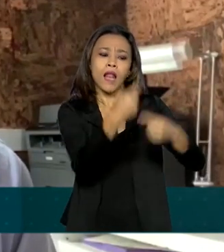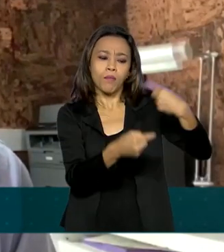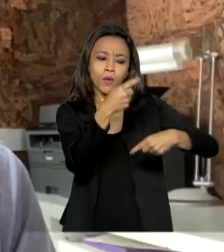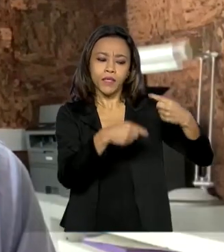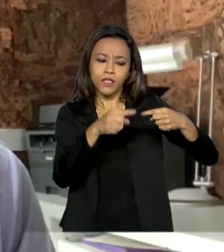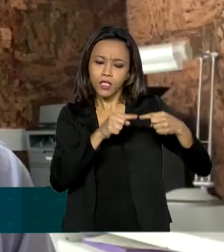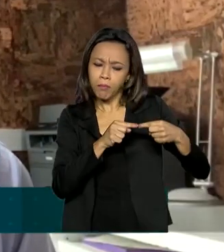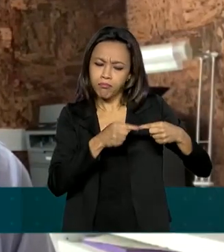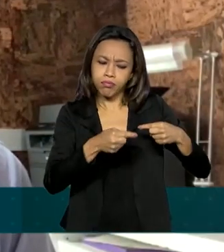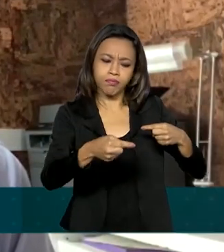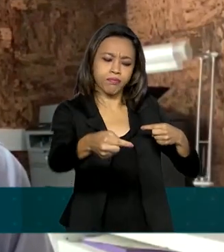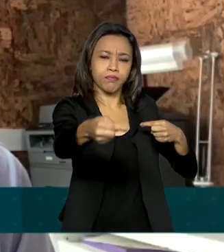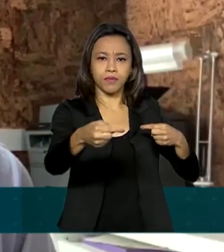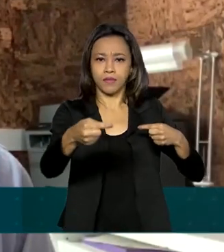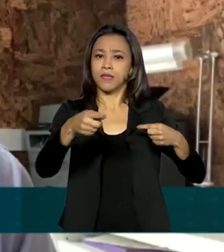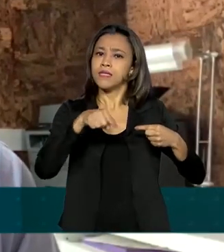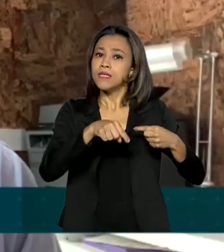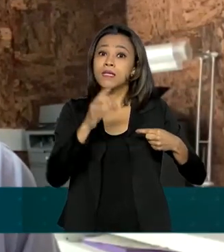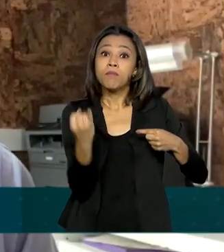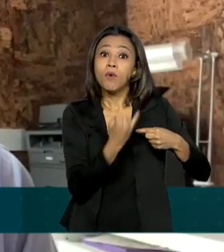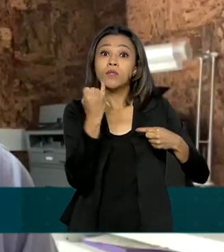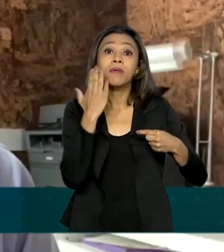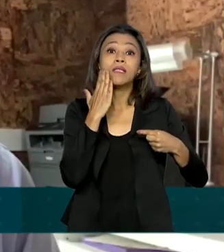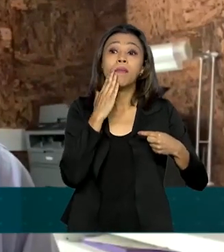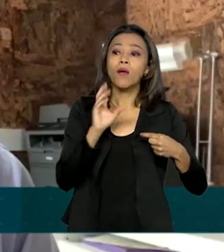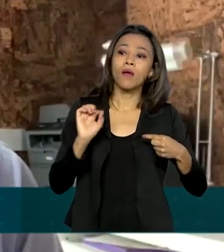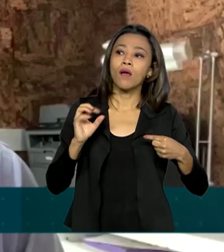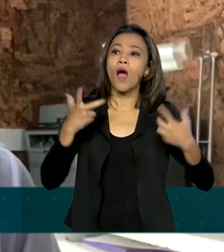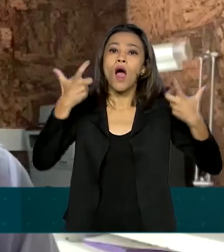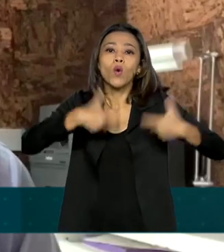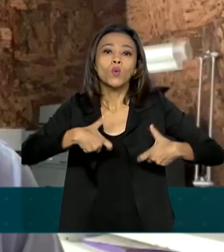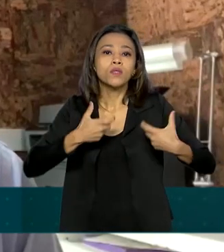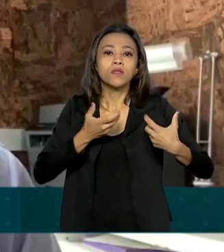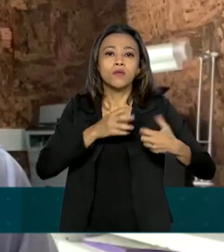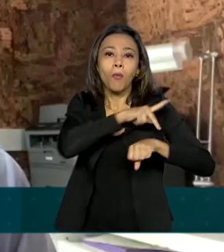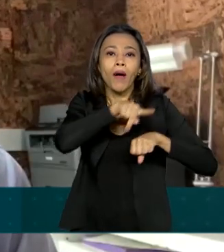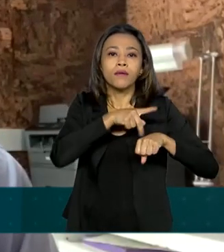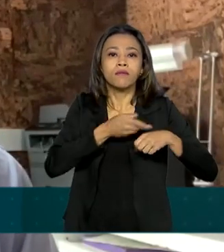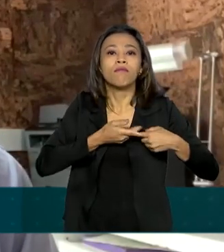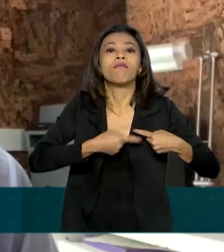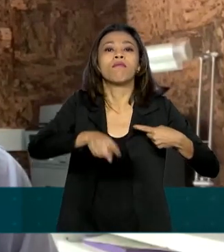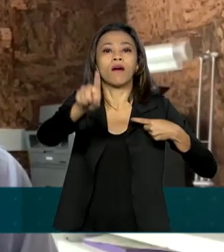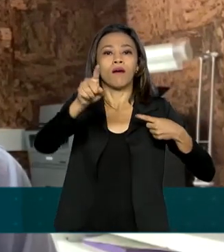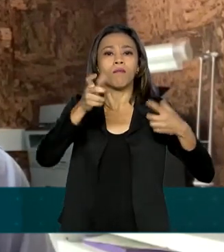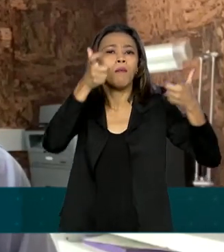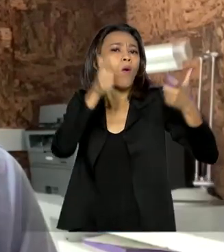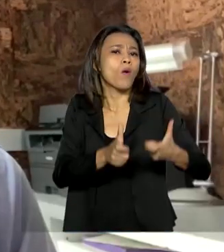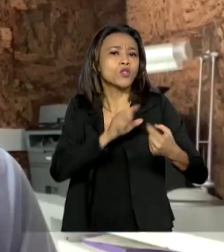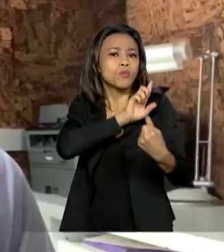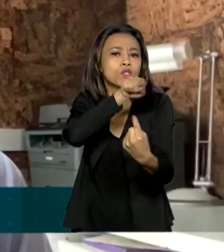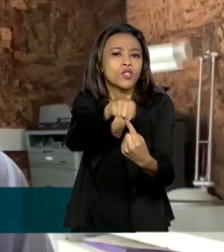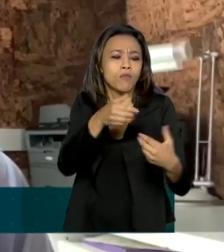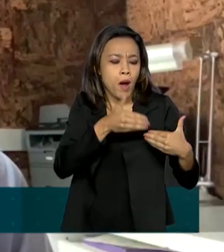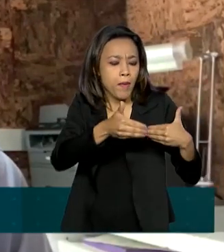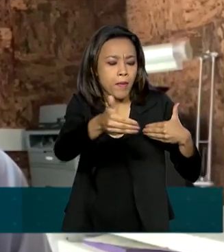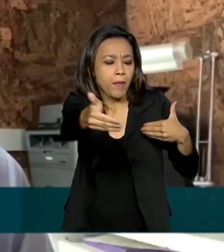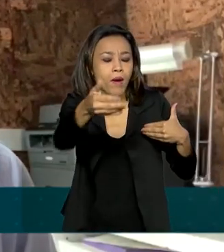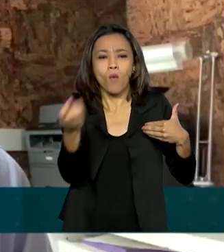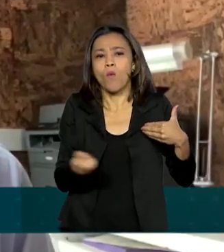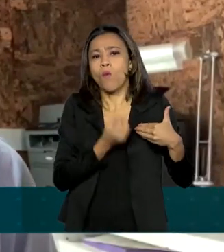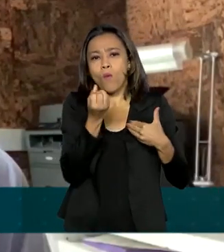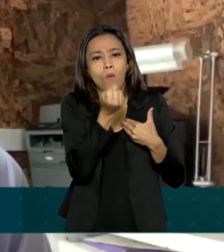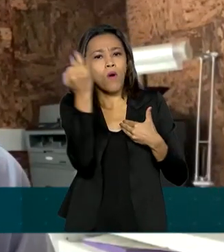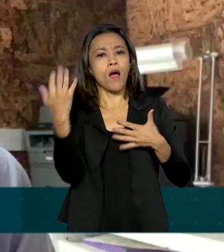prazo é fundamental para você saber para onde você quer que o país vá. Então, quais medidas você precisa tomar,